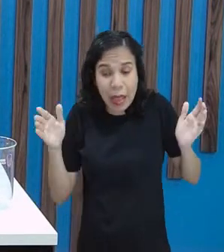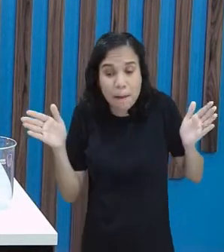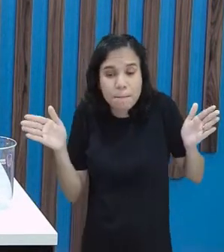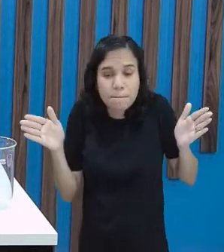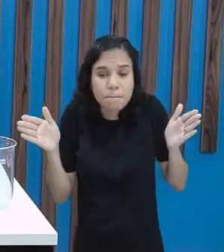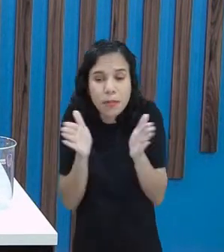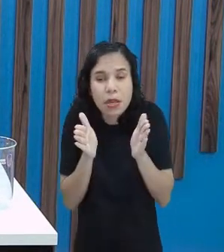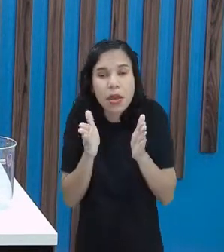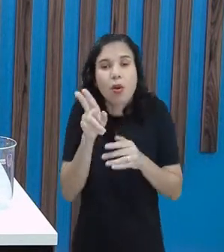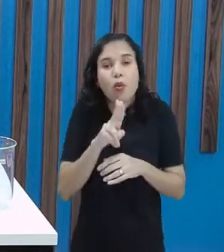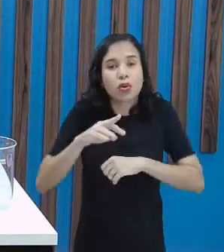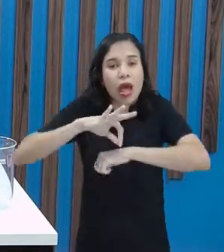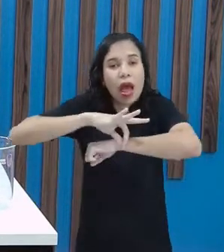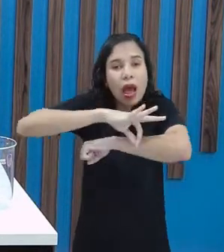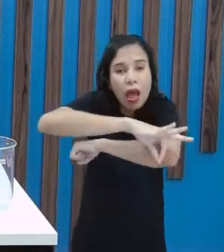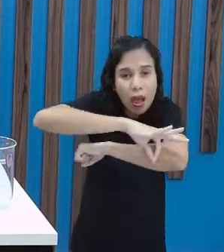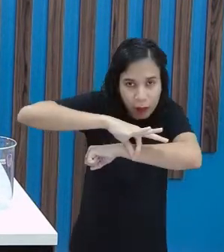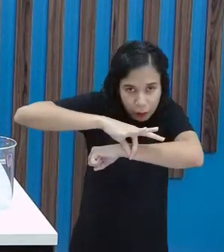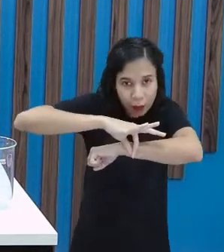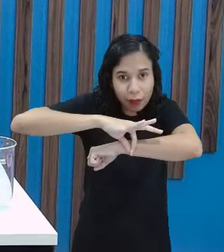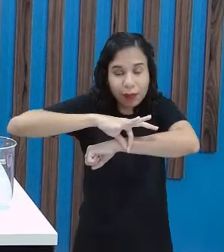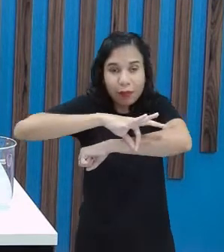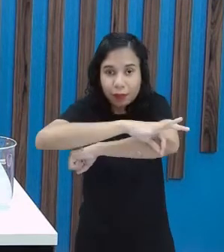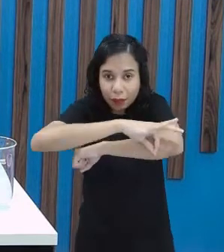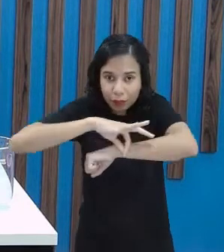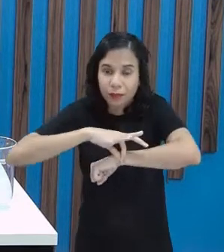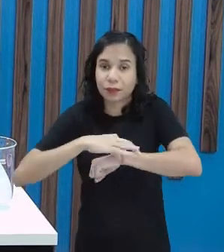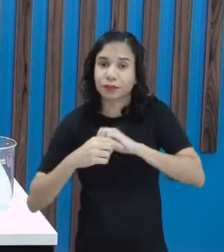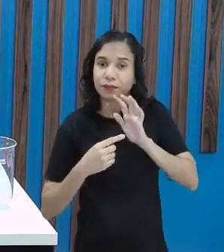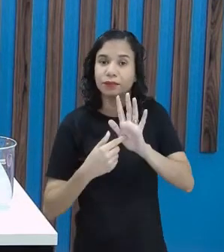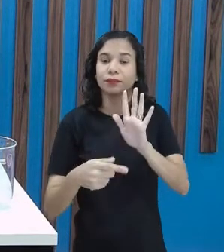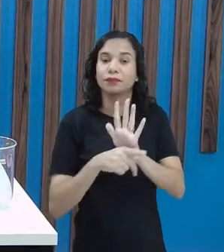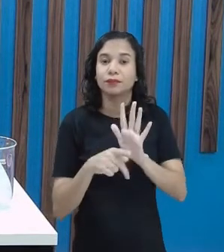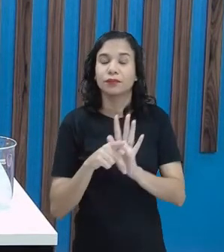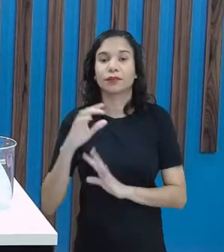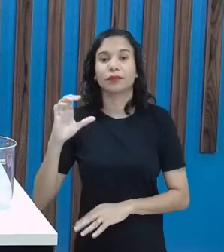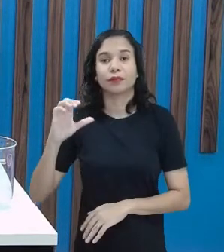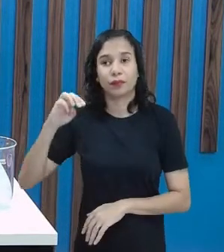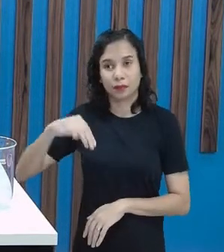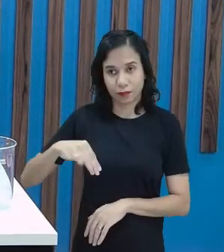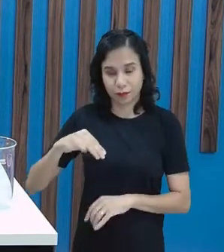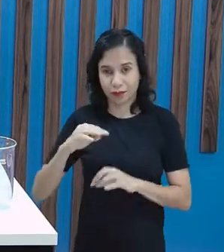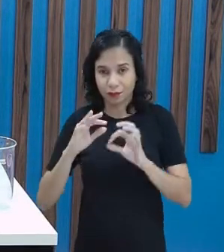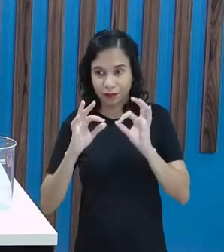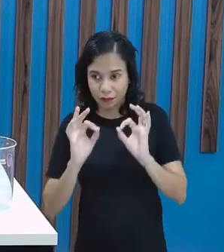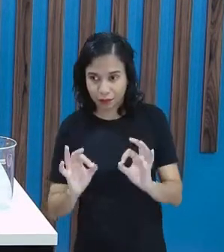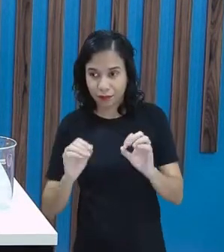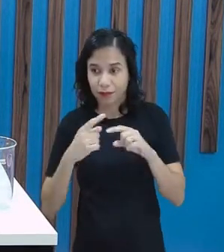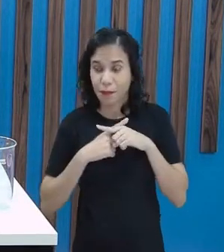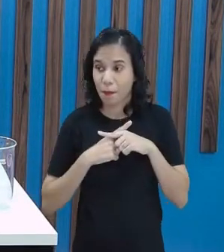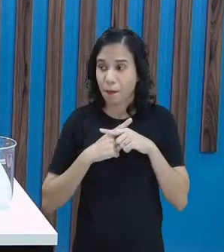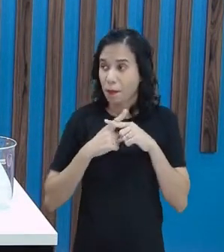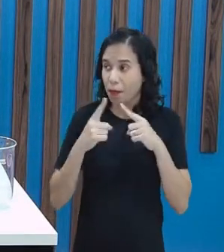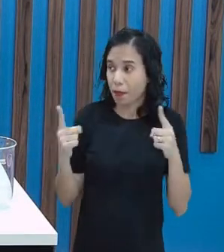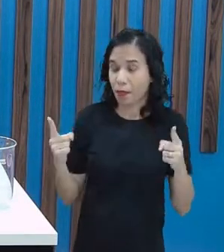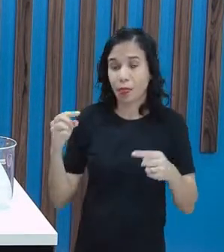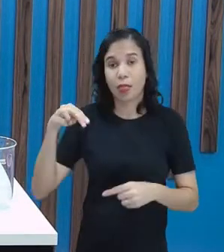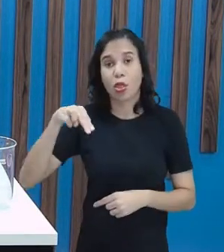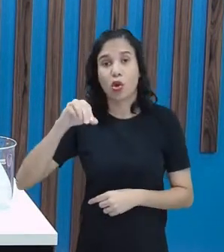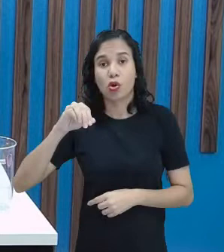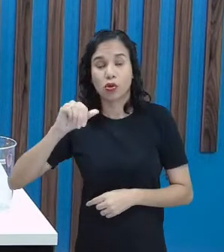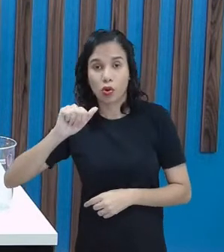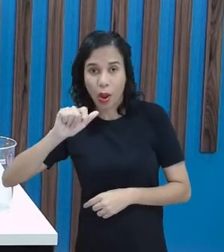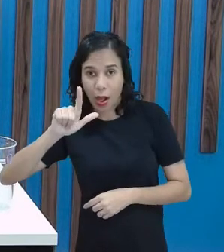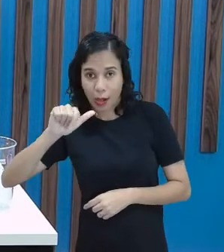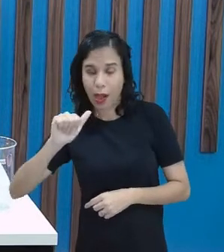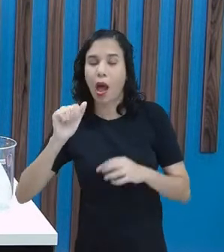utiliza a régua. Que está aqui marcada em centímetros. Mas... Noala e Lázaro